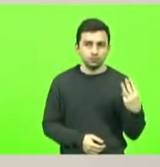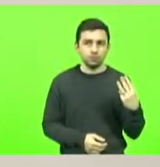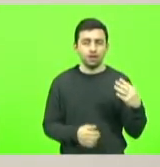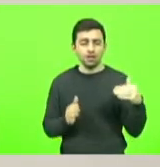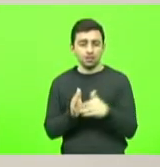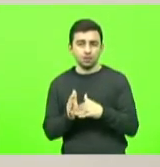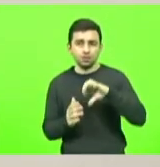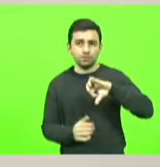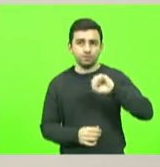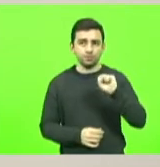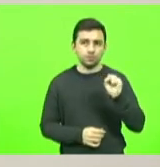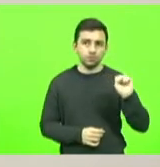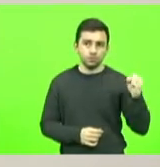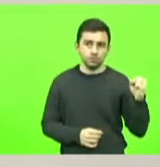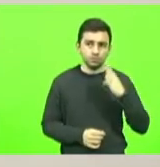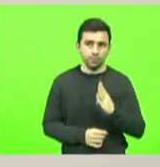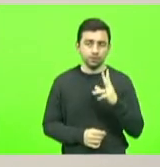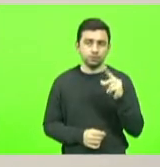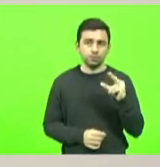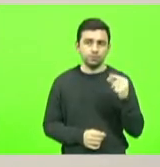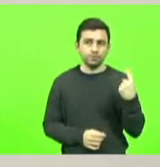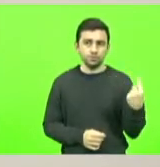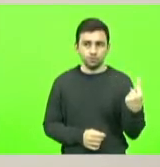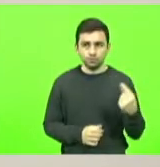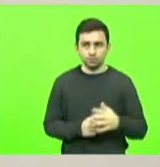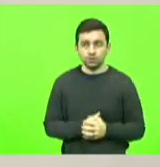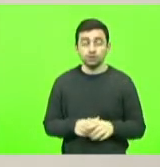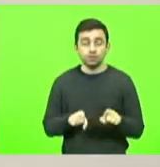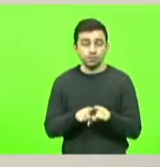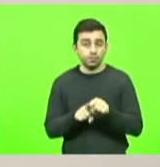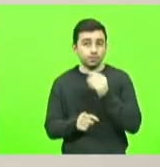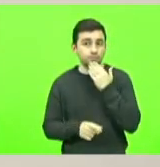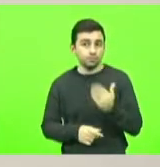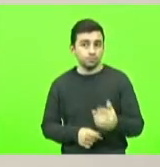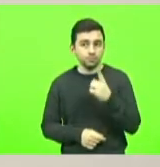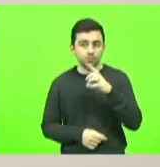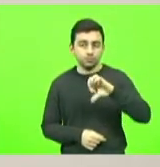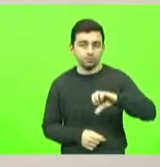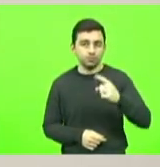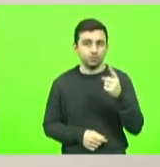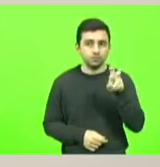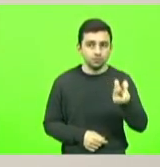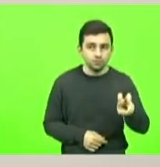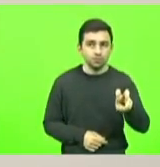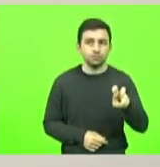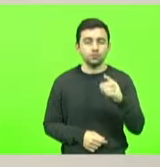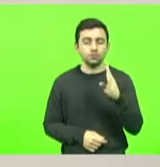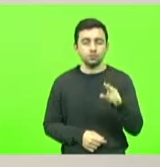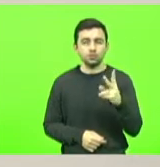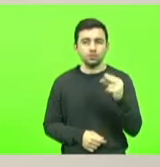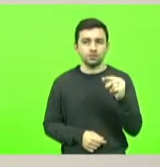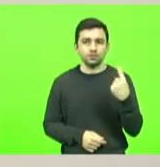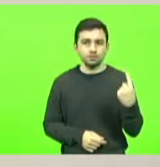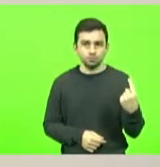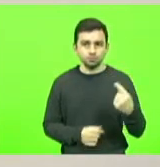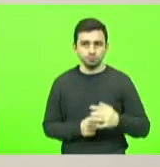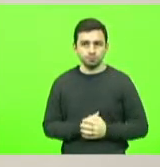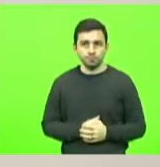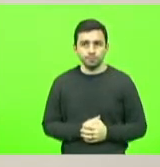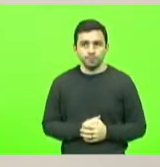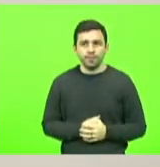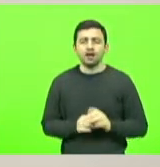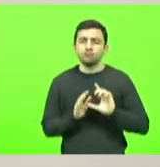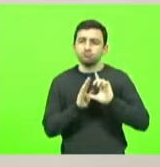988, barra 2021. E o requerimento nº 1.915, barra 2021. Na